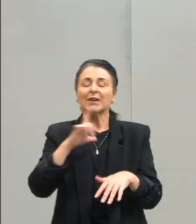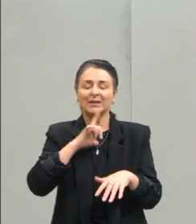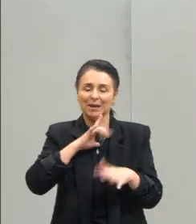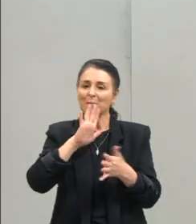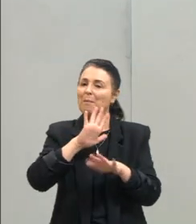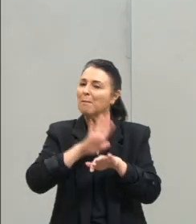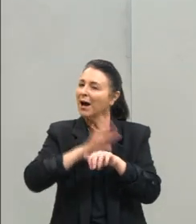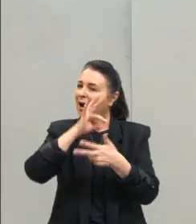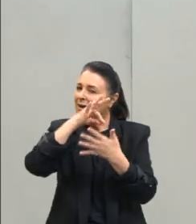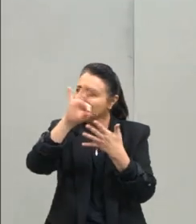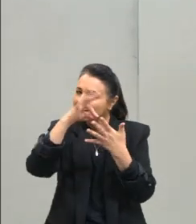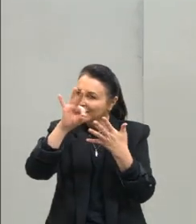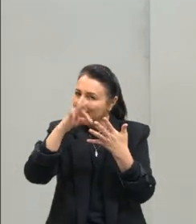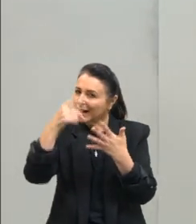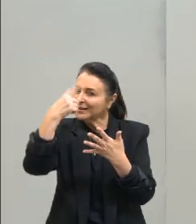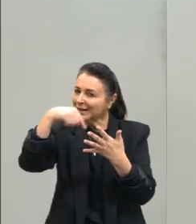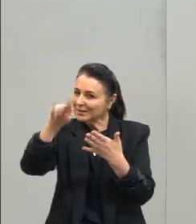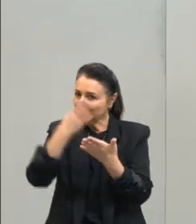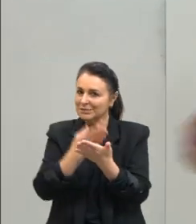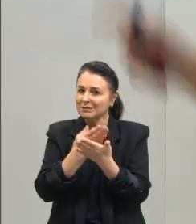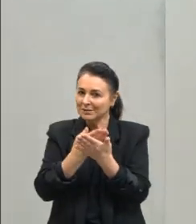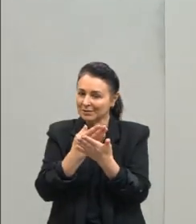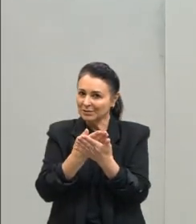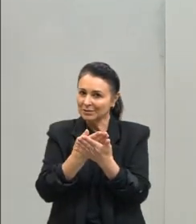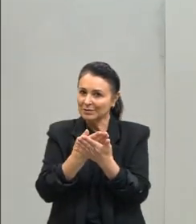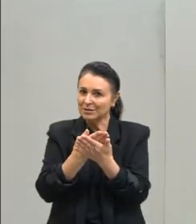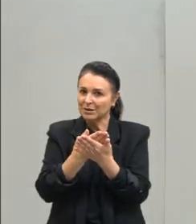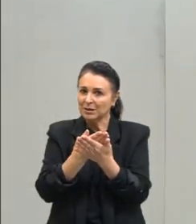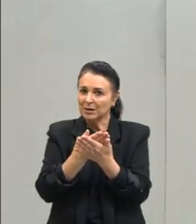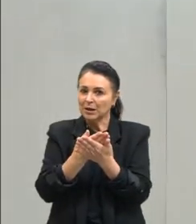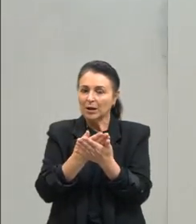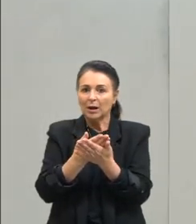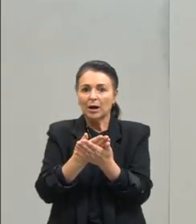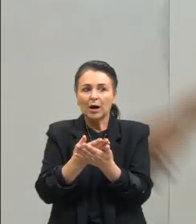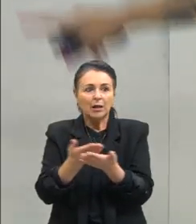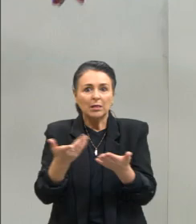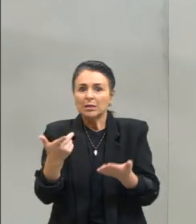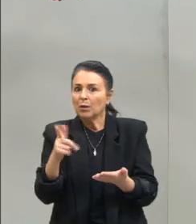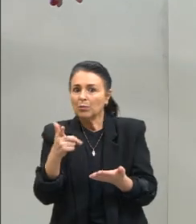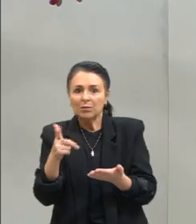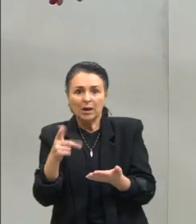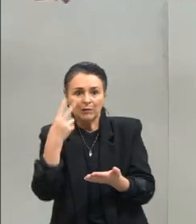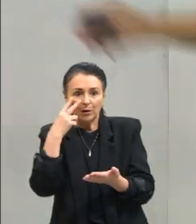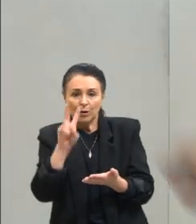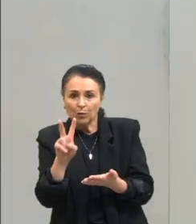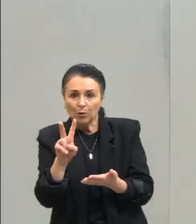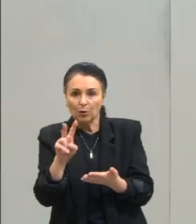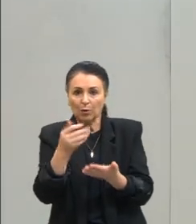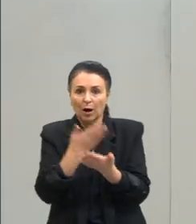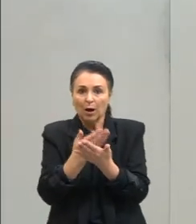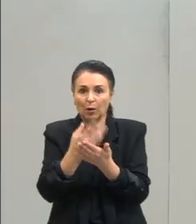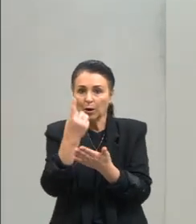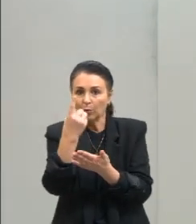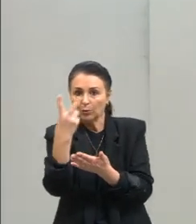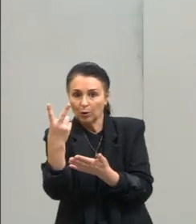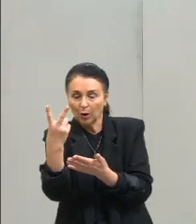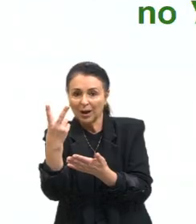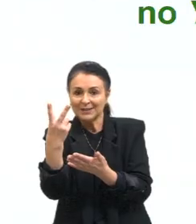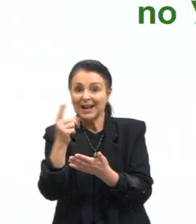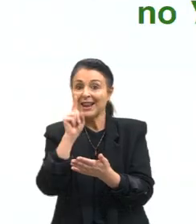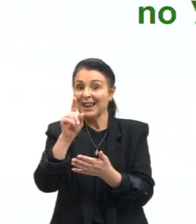detalhamento nas outras nas próximas aulas né se tu perdeu a aula 1 e 2 no canal do youtube a gente tem